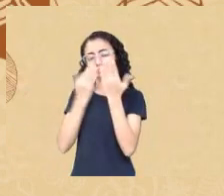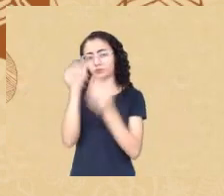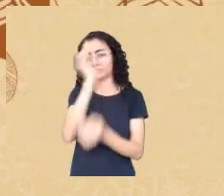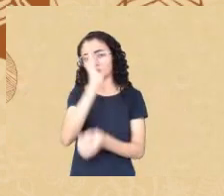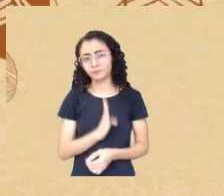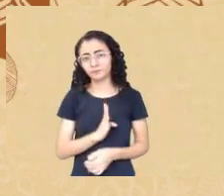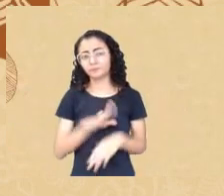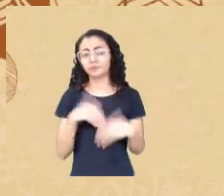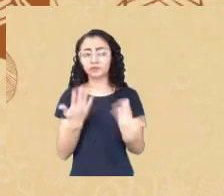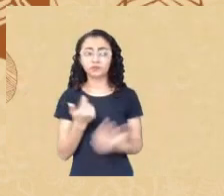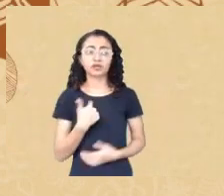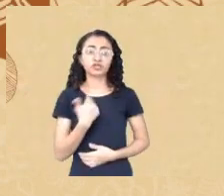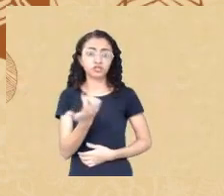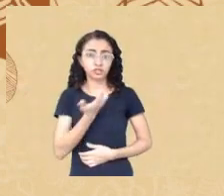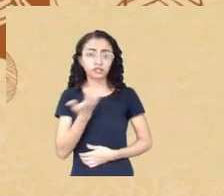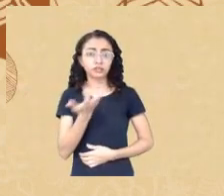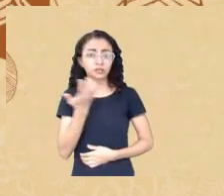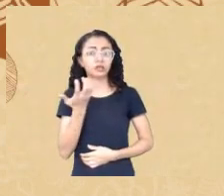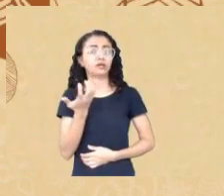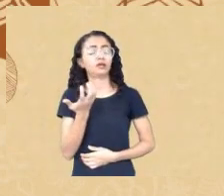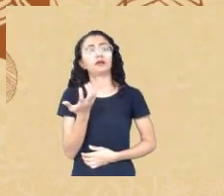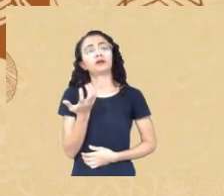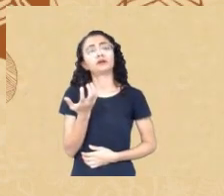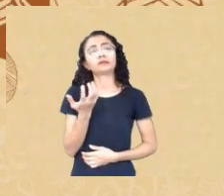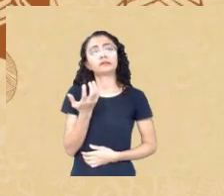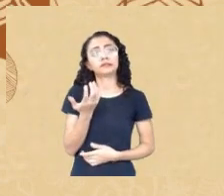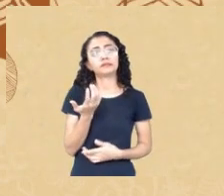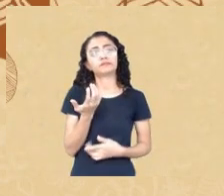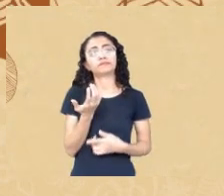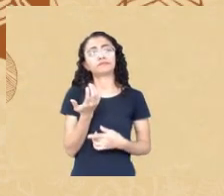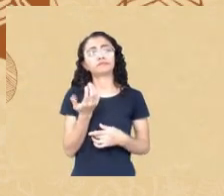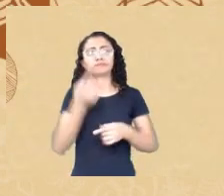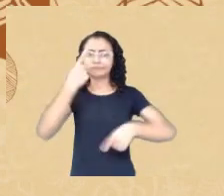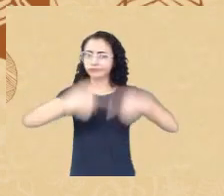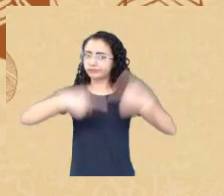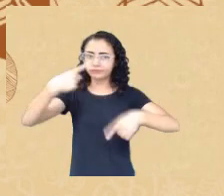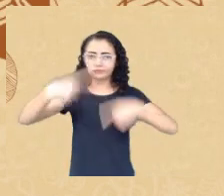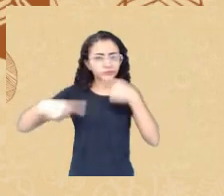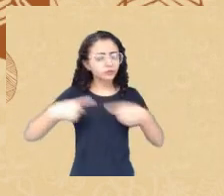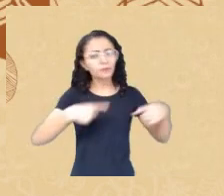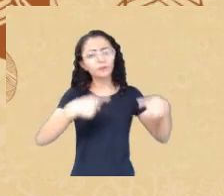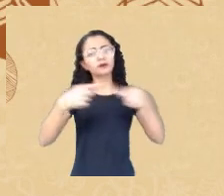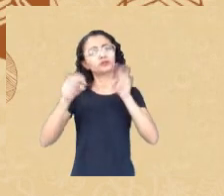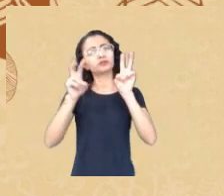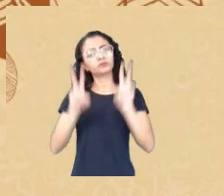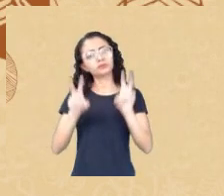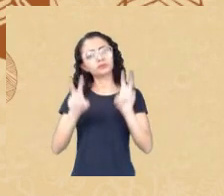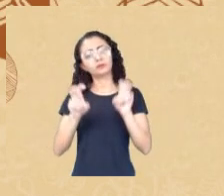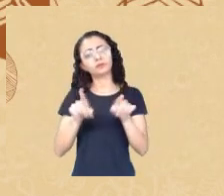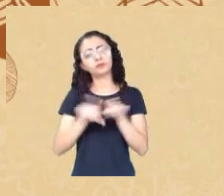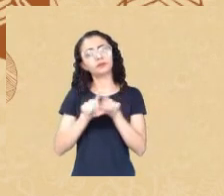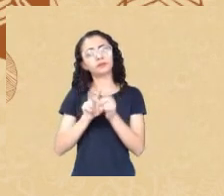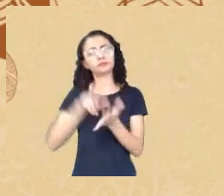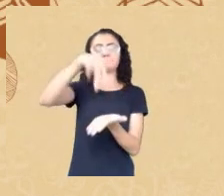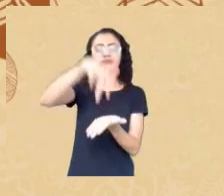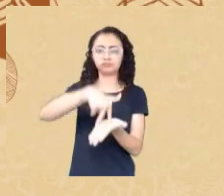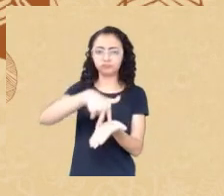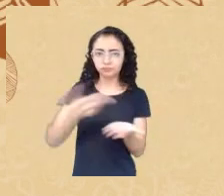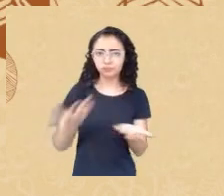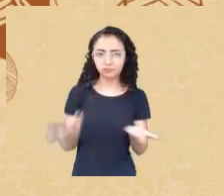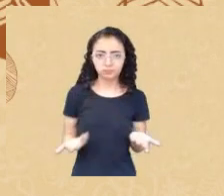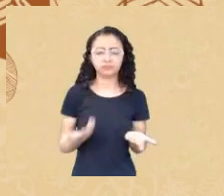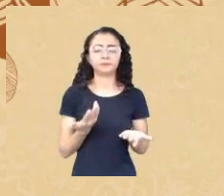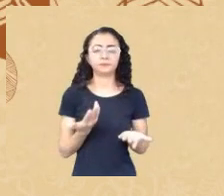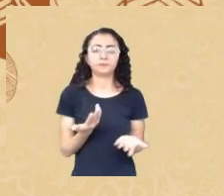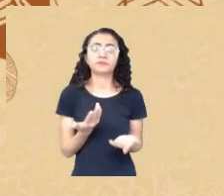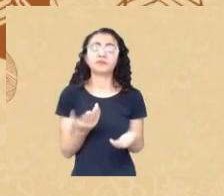e apontar mesmo os dedos na nossa própria cara para a área de avaliação psicológica e pensar as contribuições